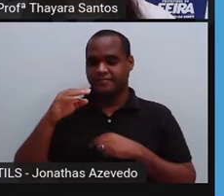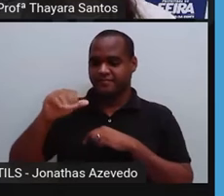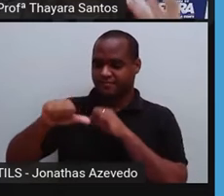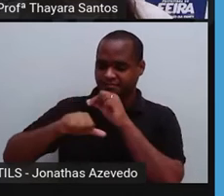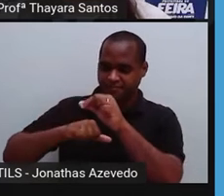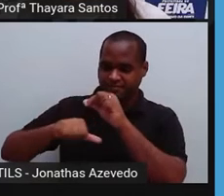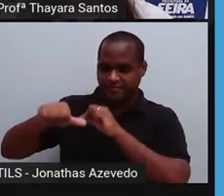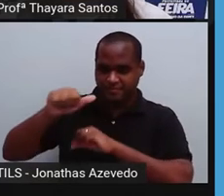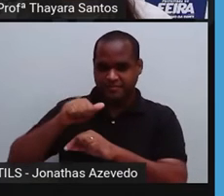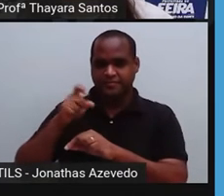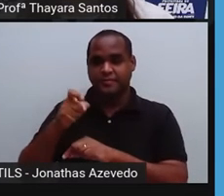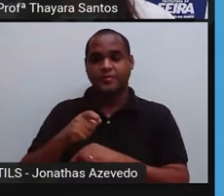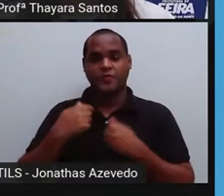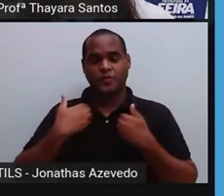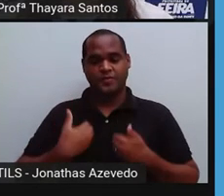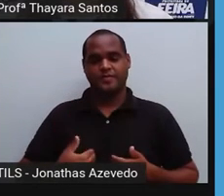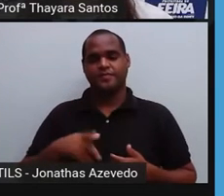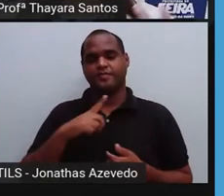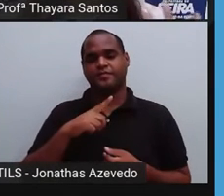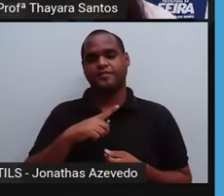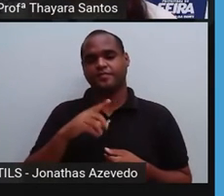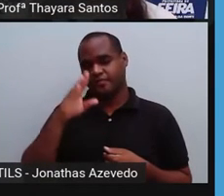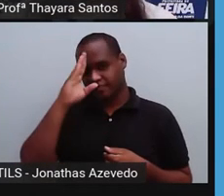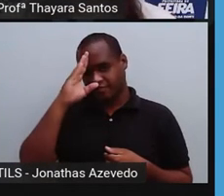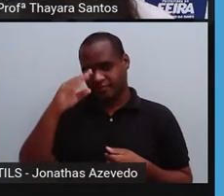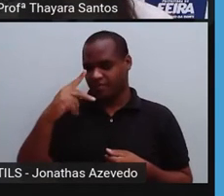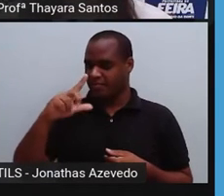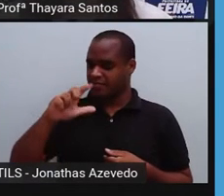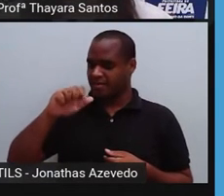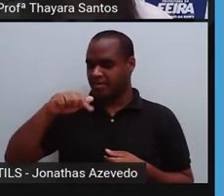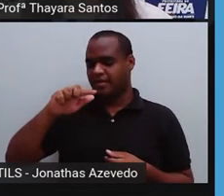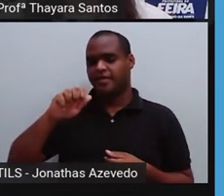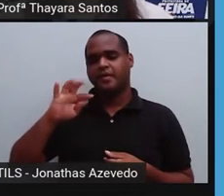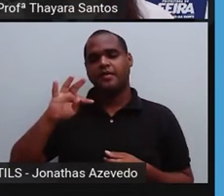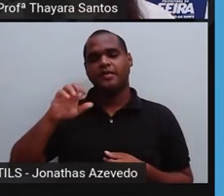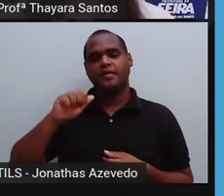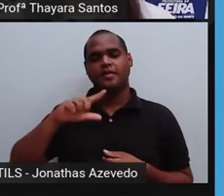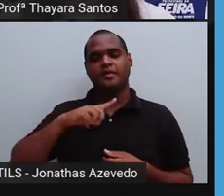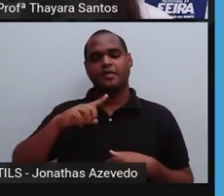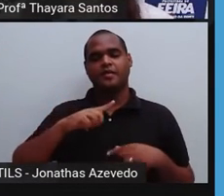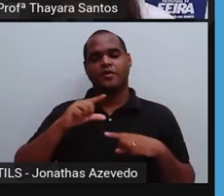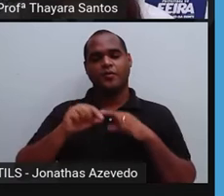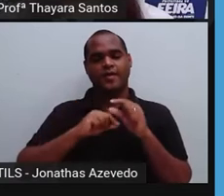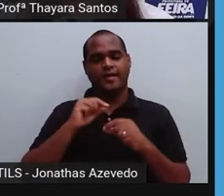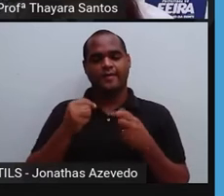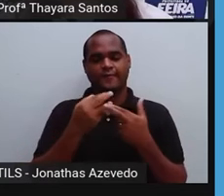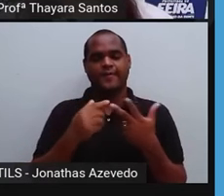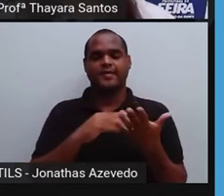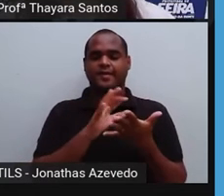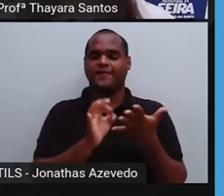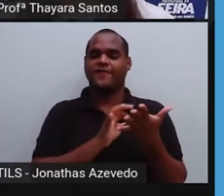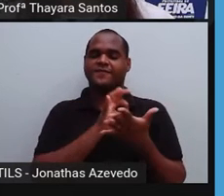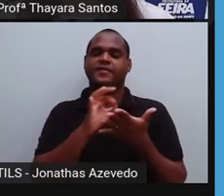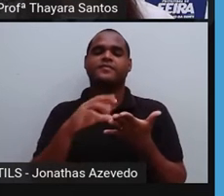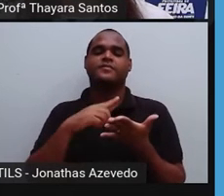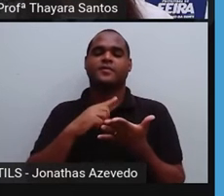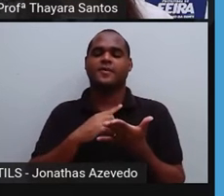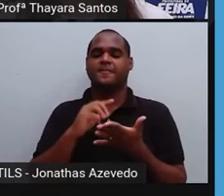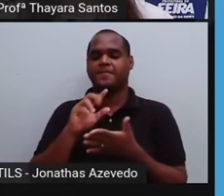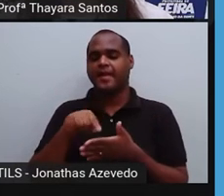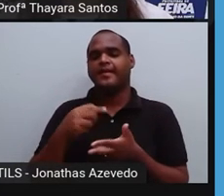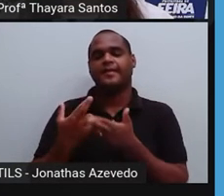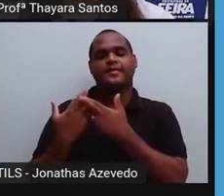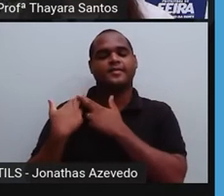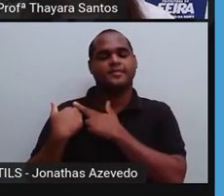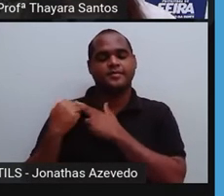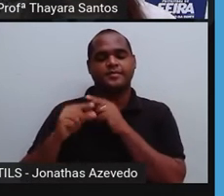oxigênio pelo corpo. Função das plaquetas, as plaquetas são fragmentos de células e elas são responsáveis